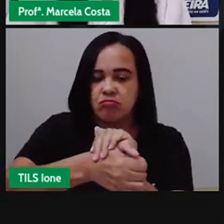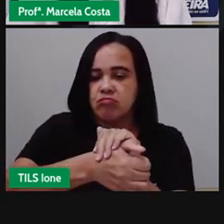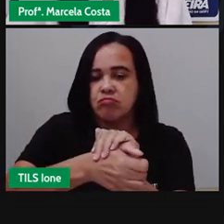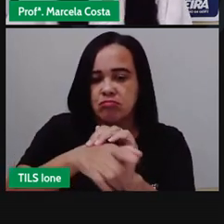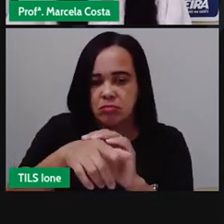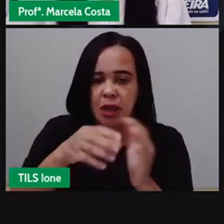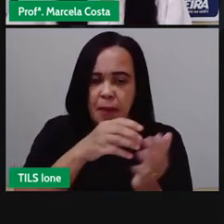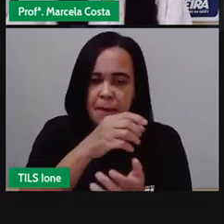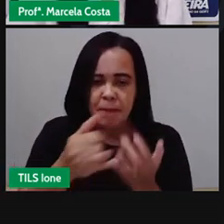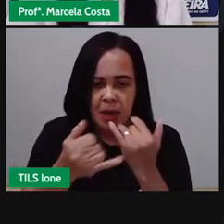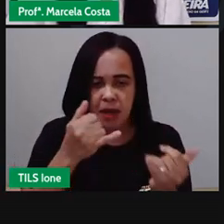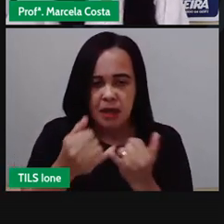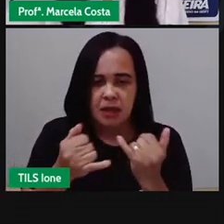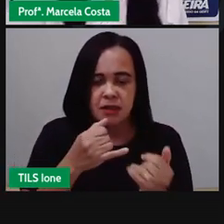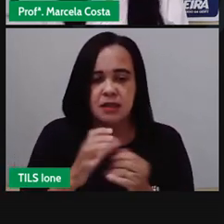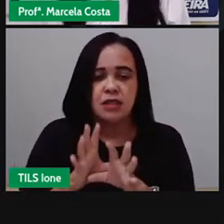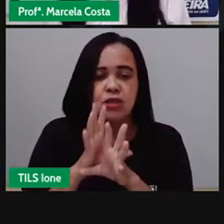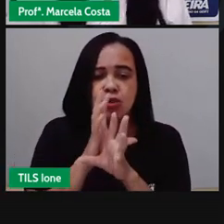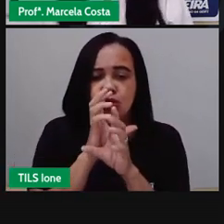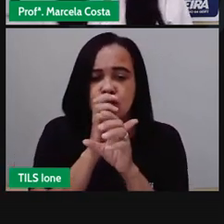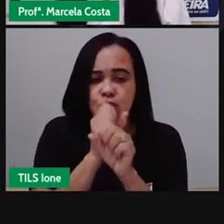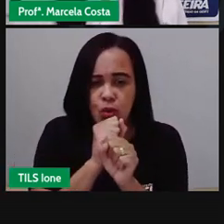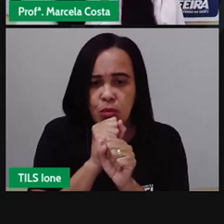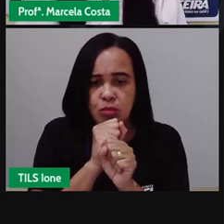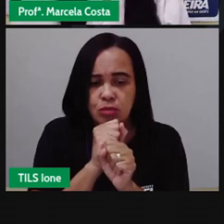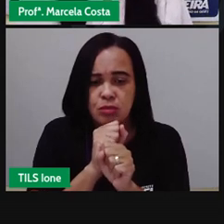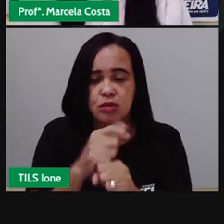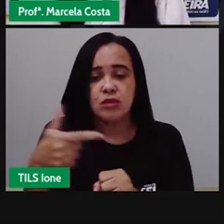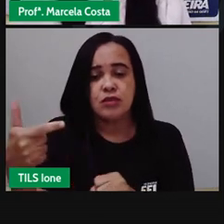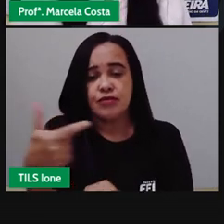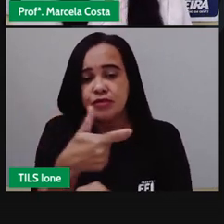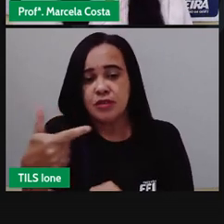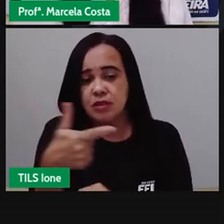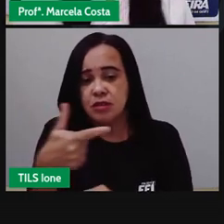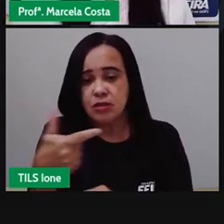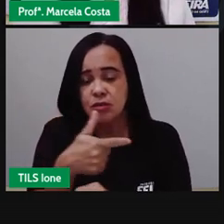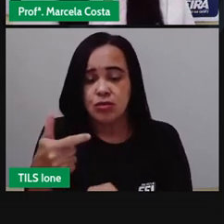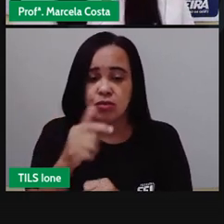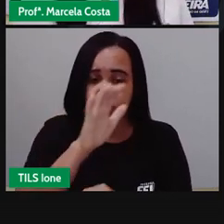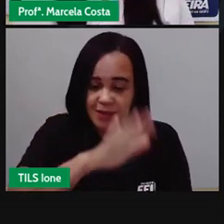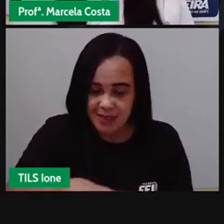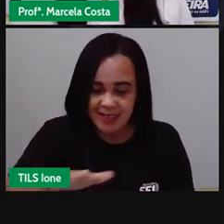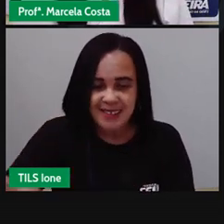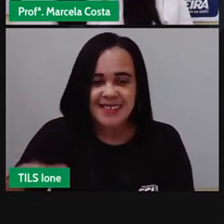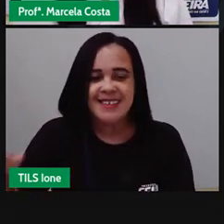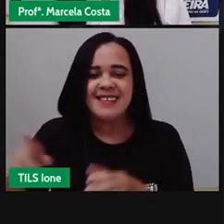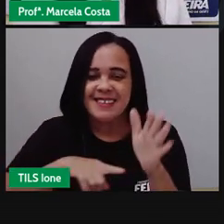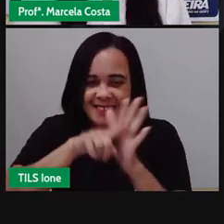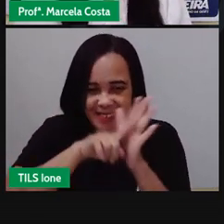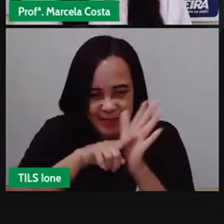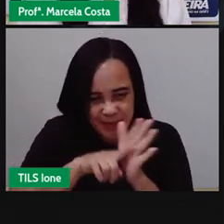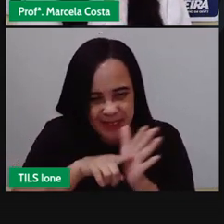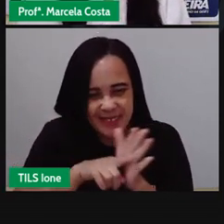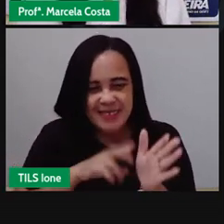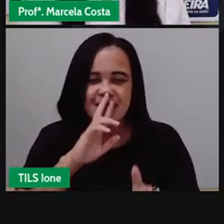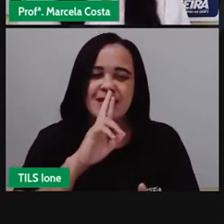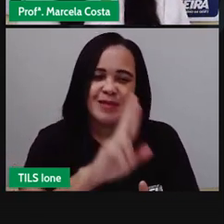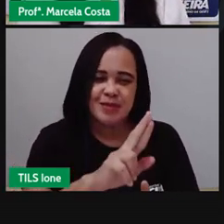estão sendo representadas pelas barras eu sei que vinte e duas crianças participaram dessa pesquisa